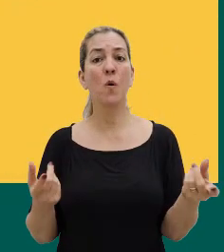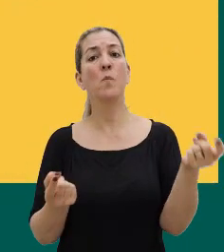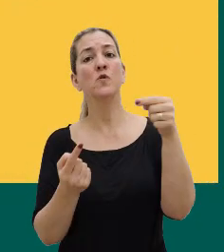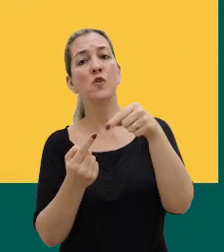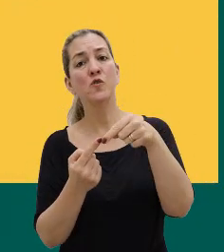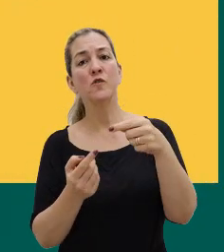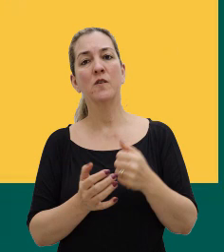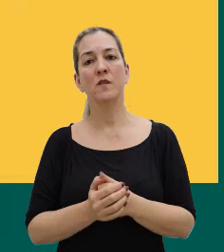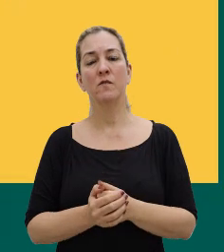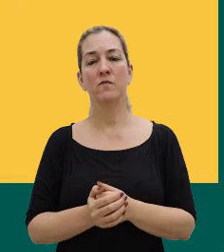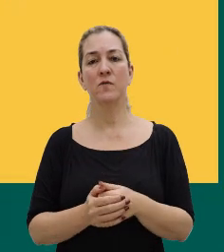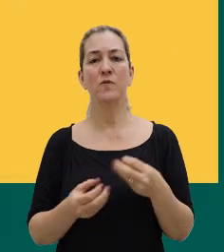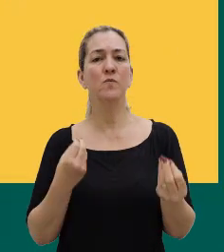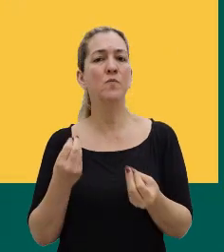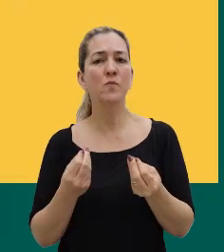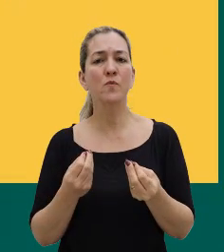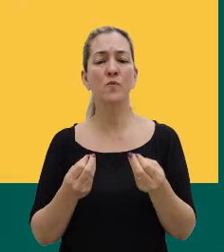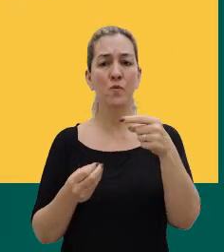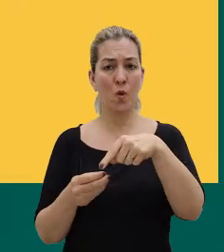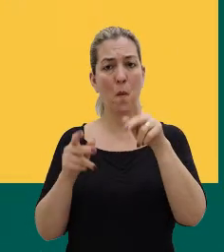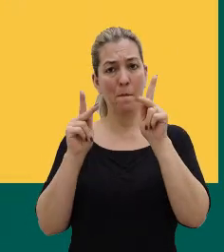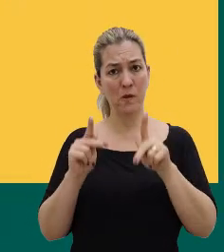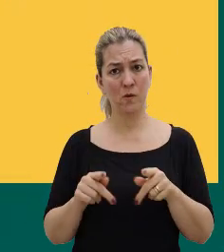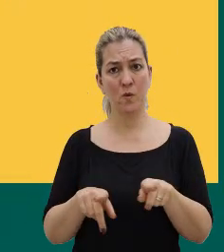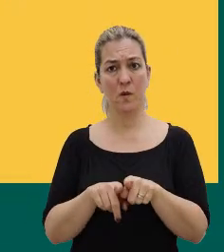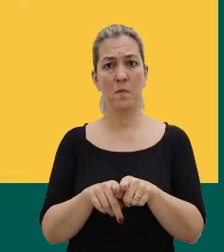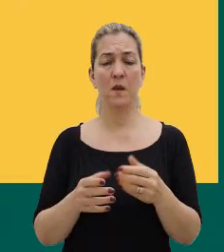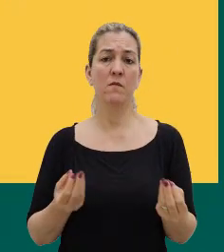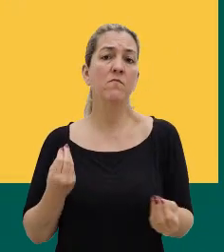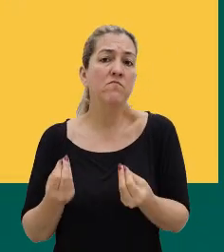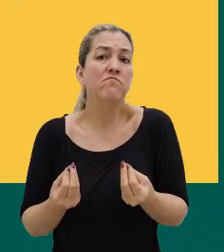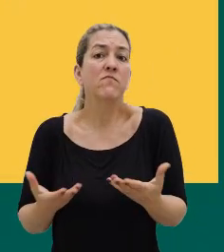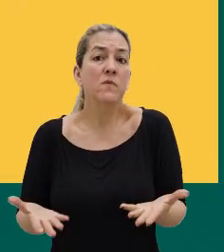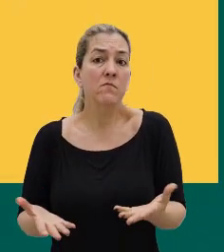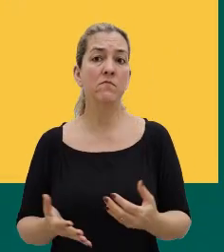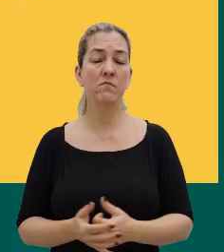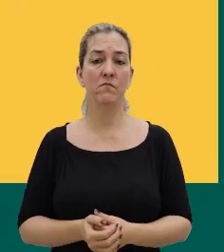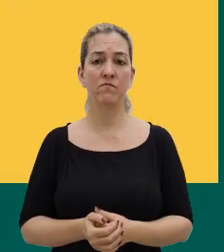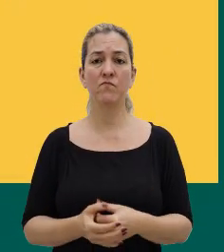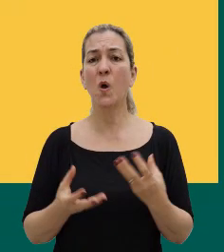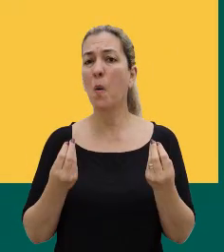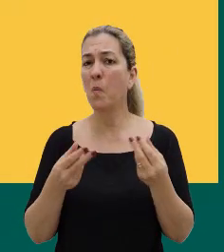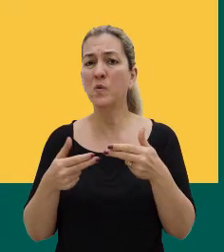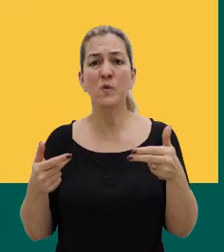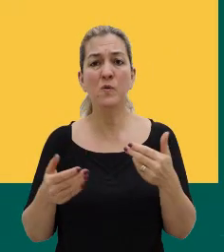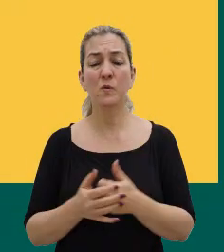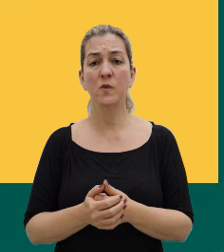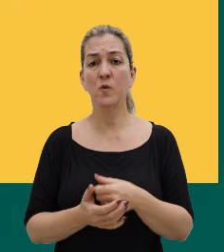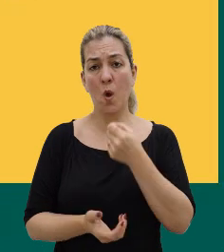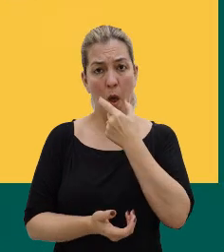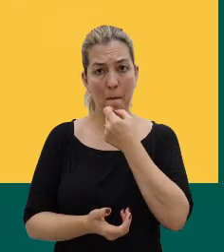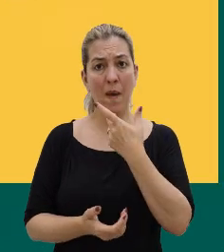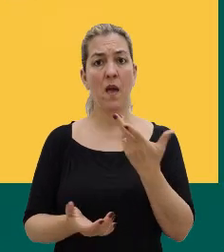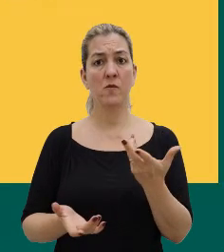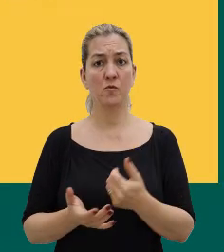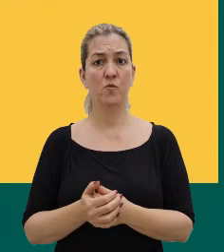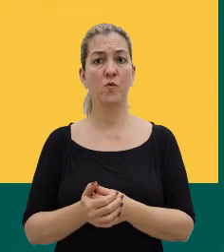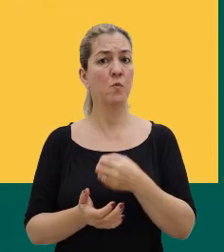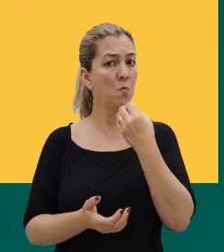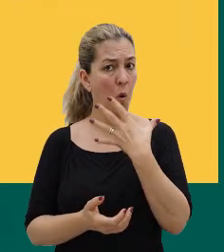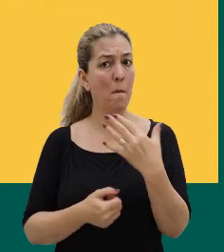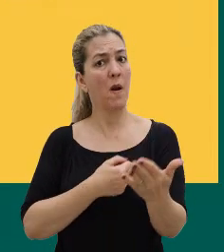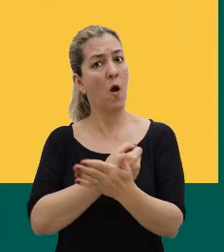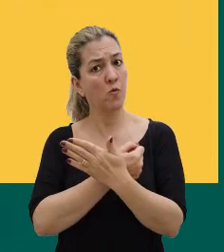estar ali se colocando enquanto sujeito mesmo, né, então, em muitos casos o remédio vem, né,